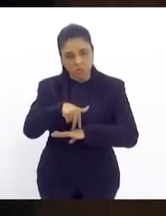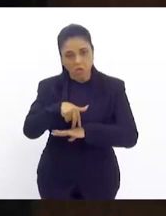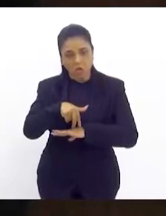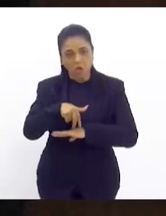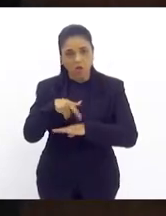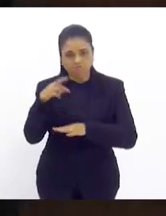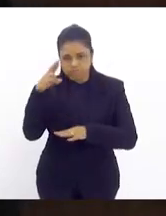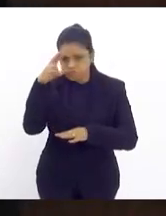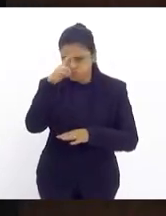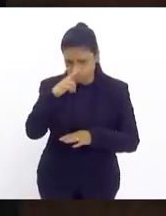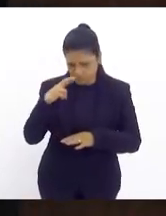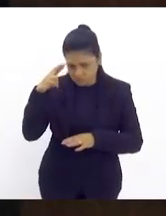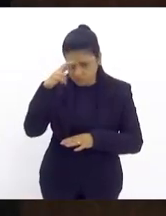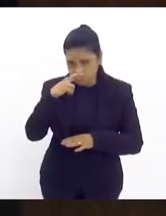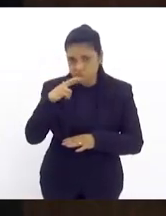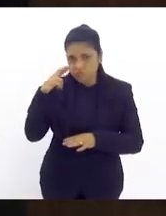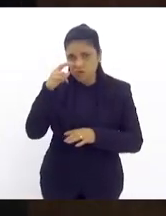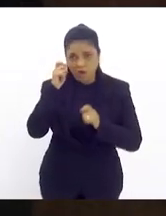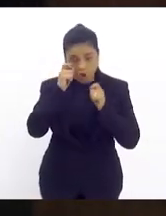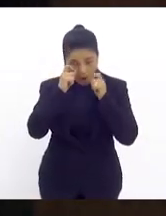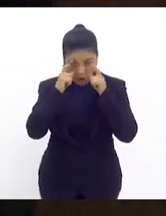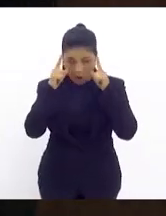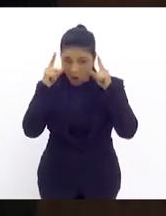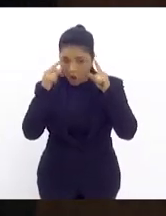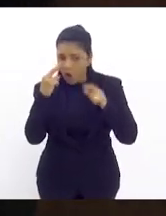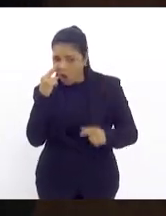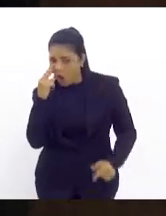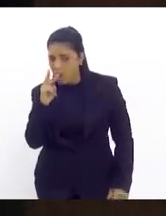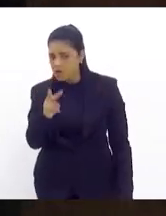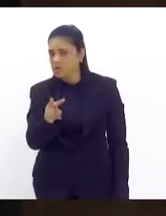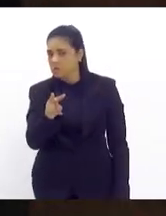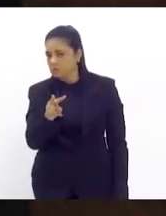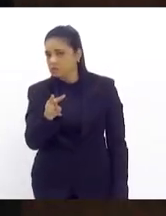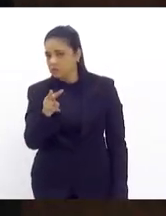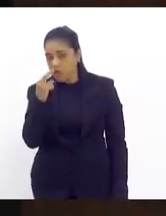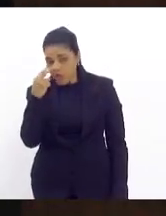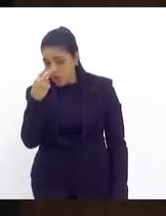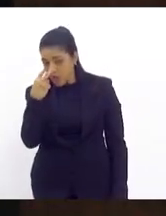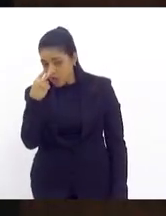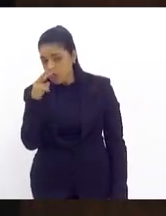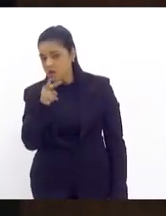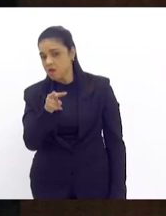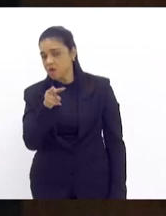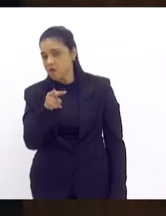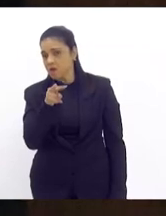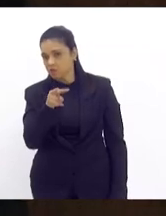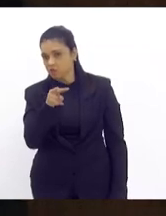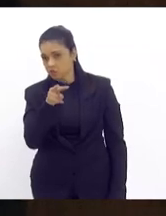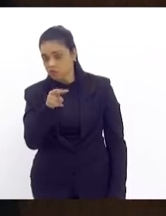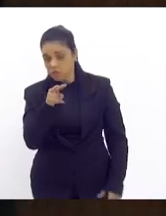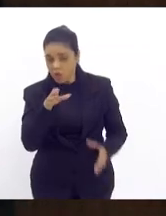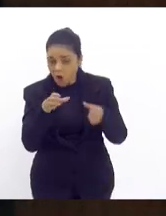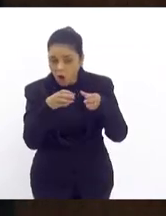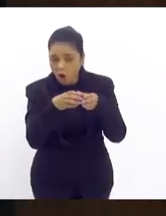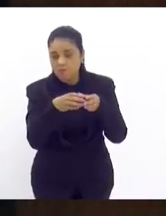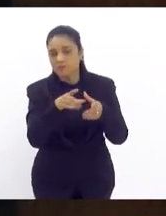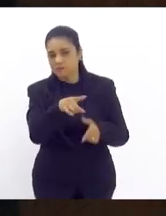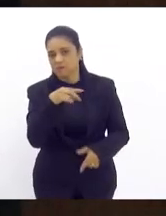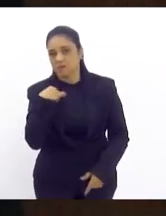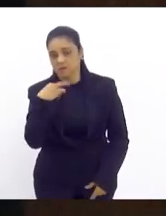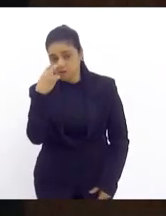bem abertos, ó, ligadinha, comissão, ligadinha, atenta,